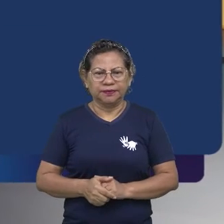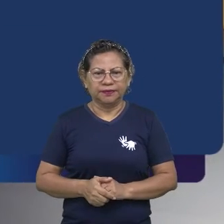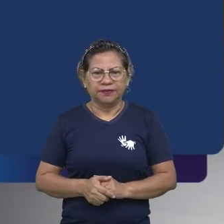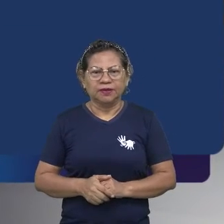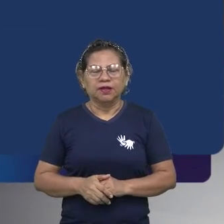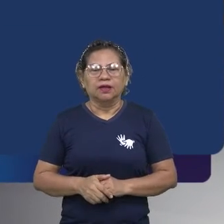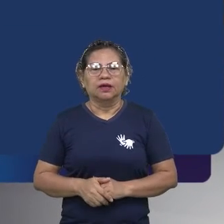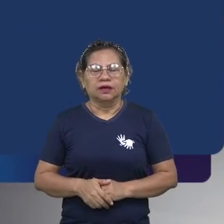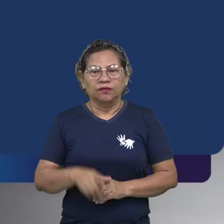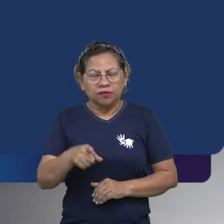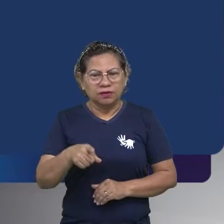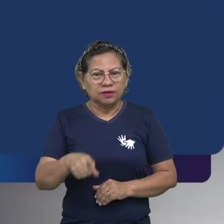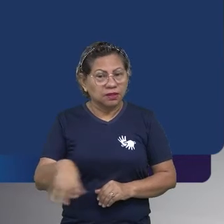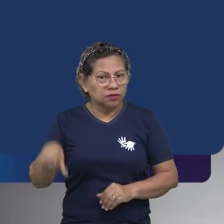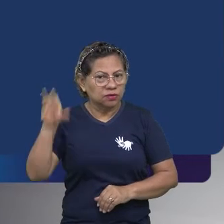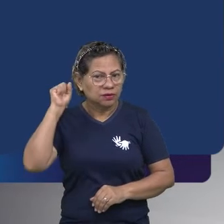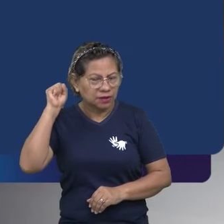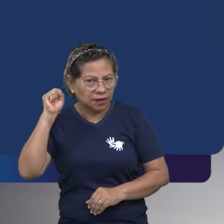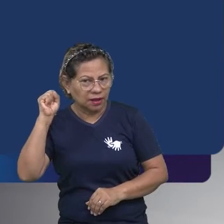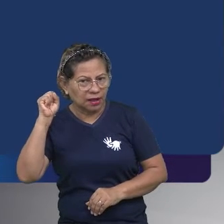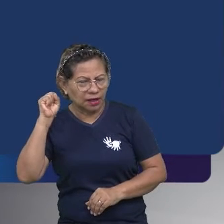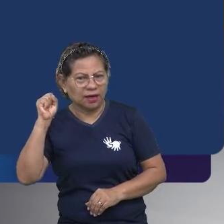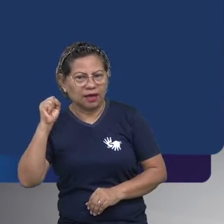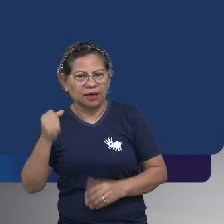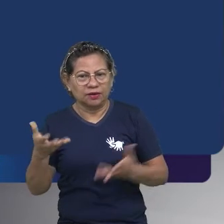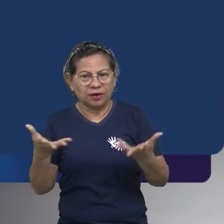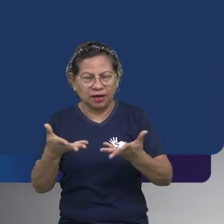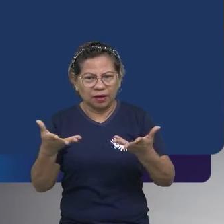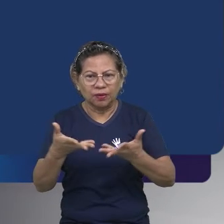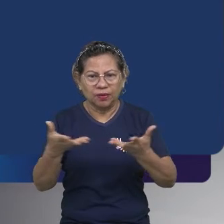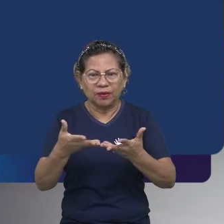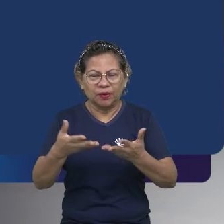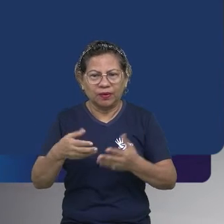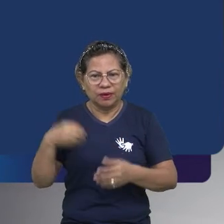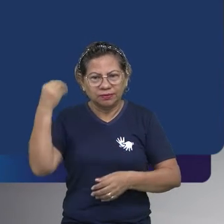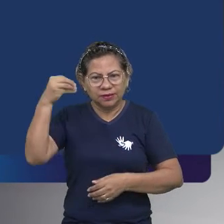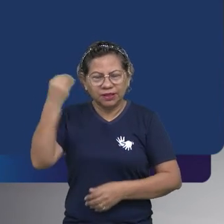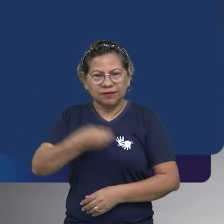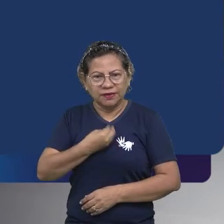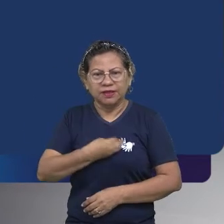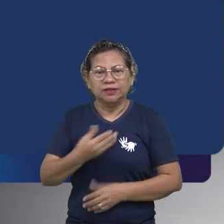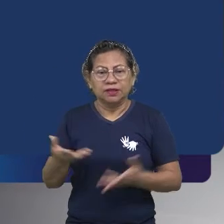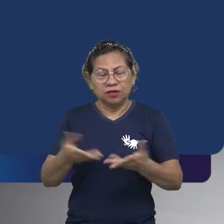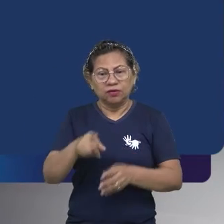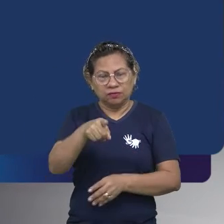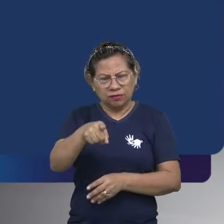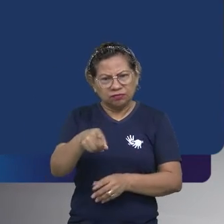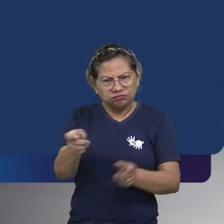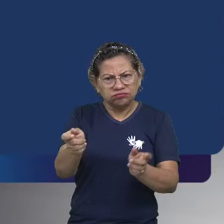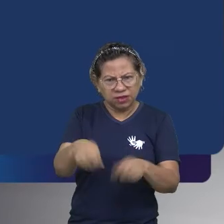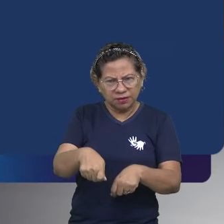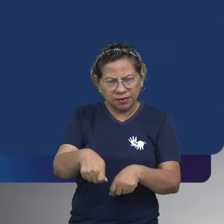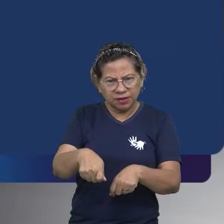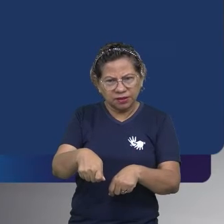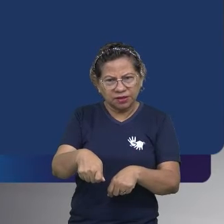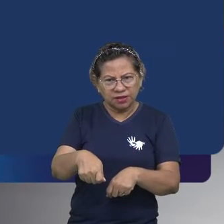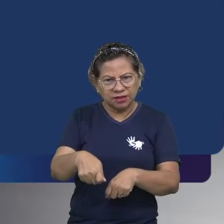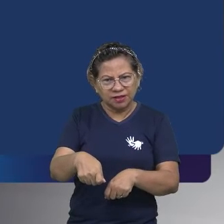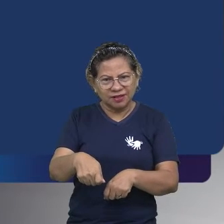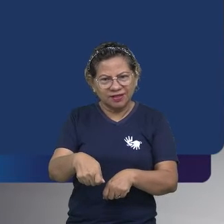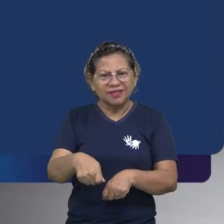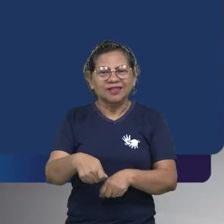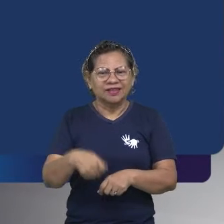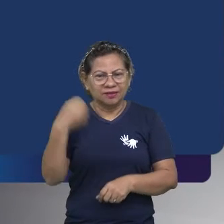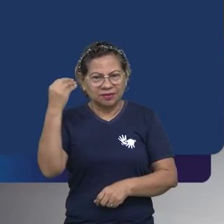de escutar os depoimentos, você acredita que é possível dar início ao seu projeto de vida? Sim ou não? Depois